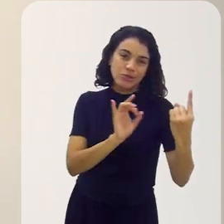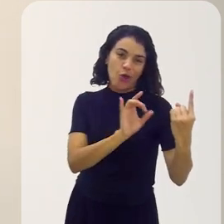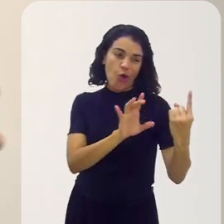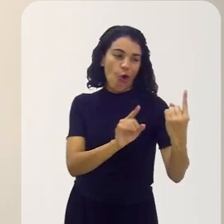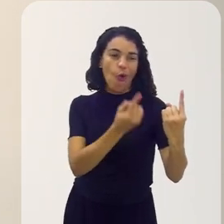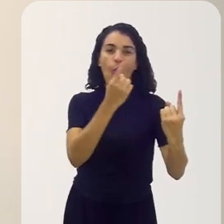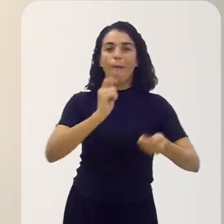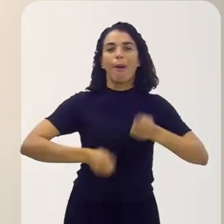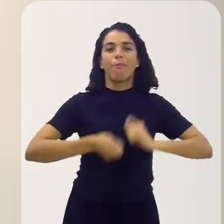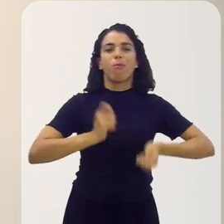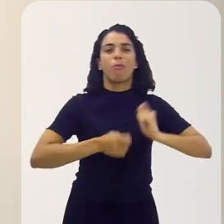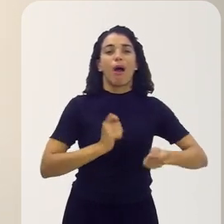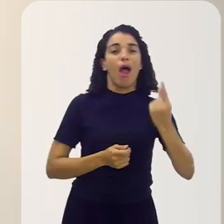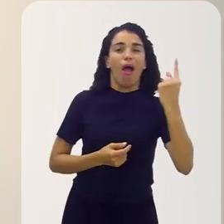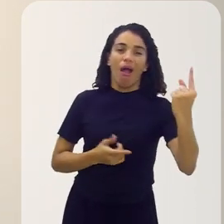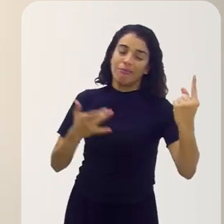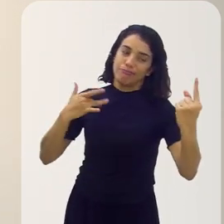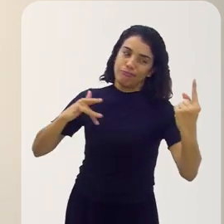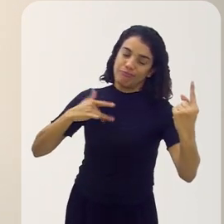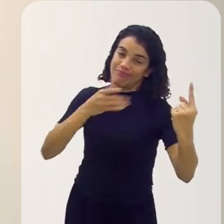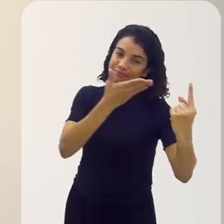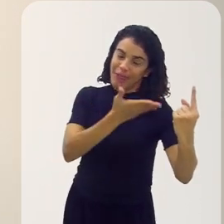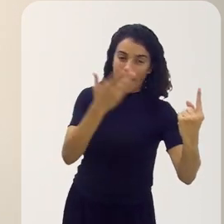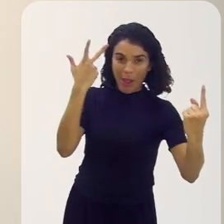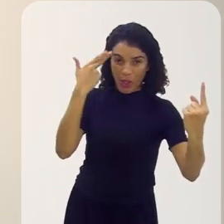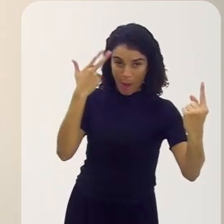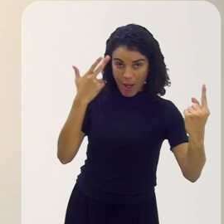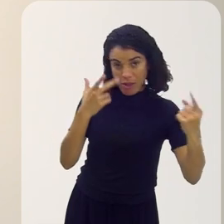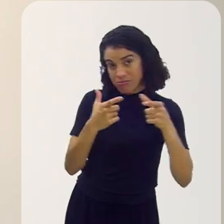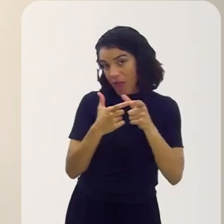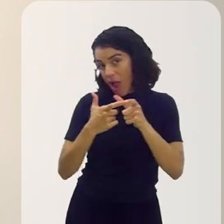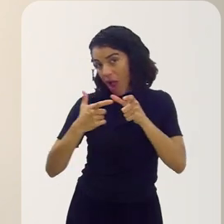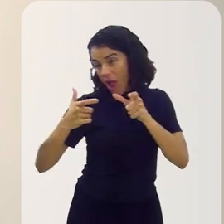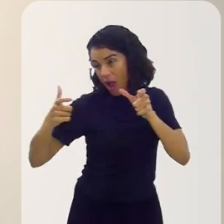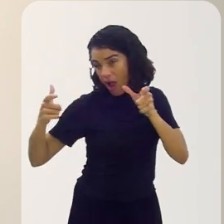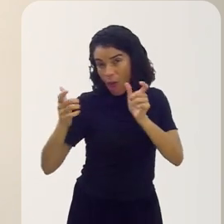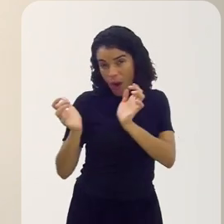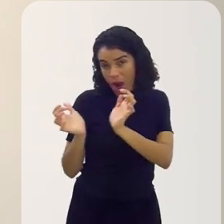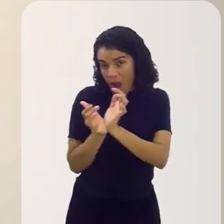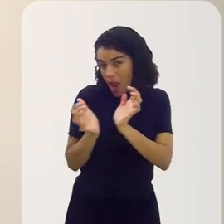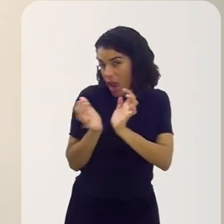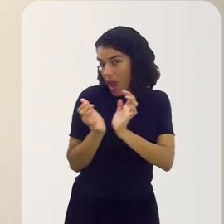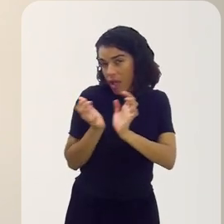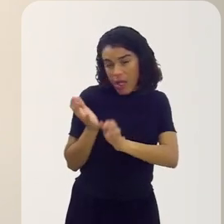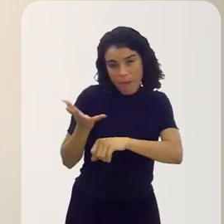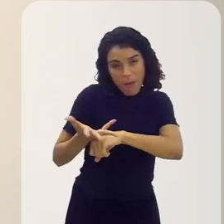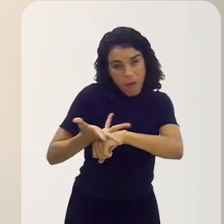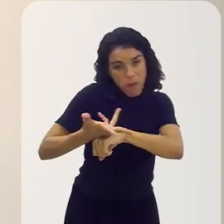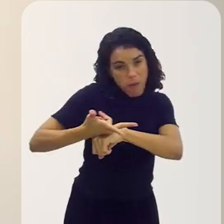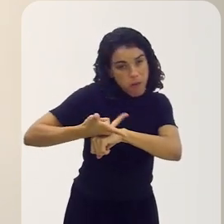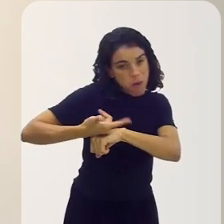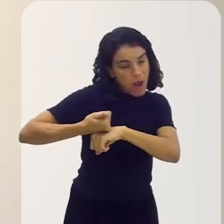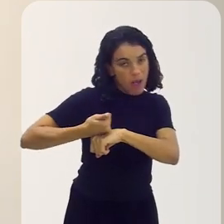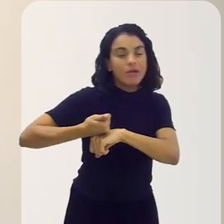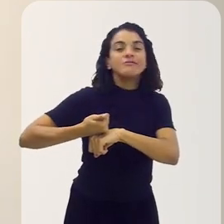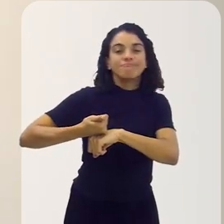Tipo um homem de uma banda só. Mas, normalmente, desenvolver um jogo é uma equipe com